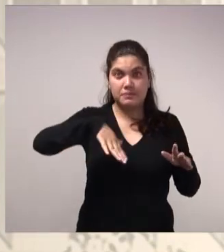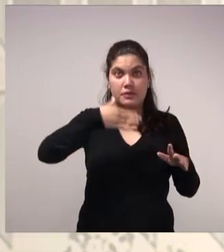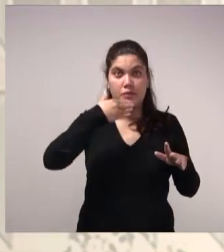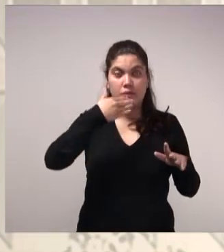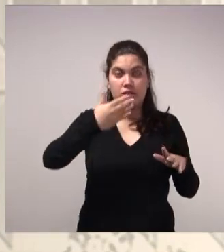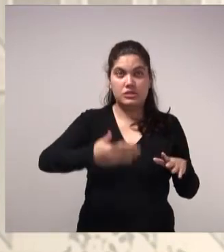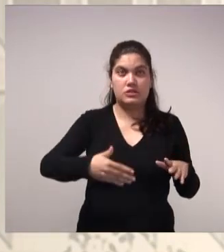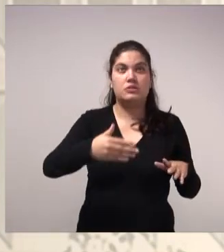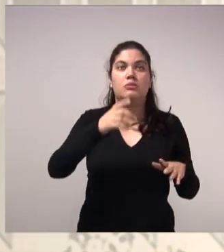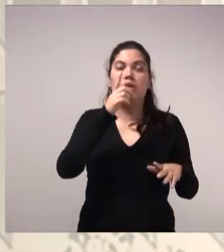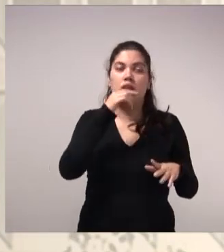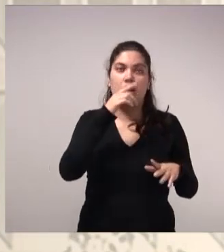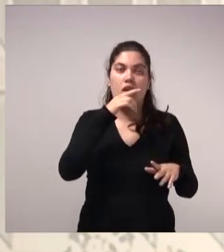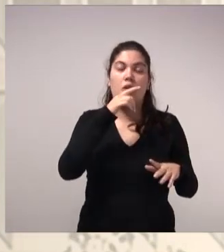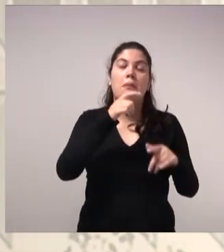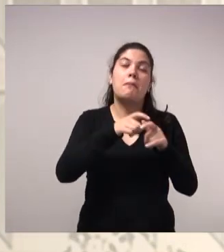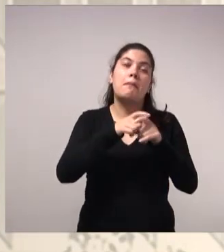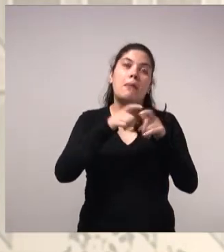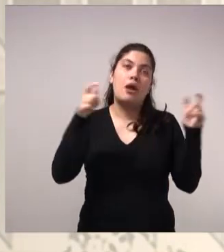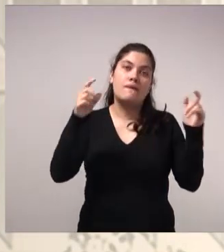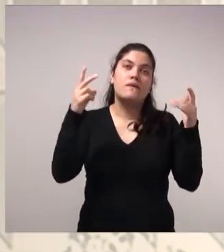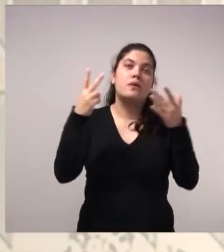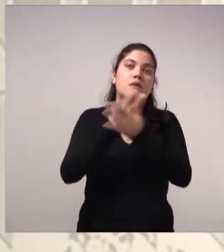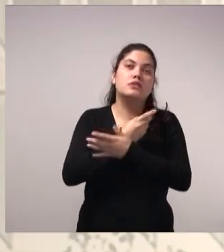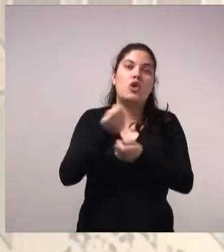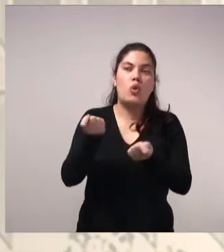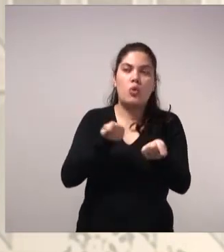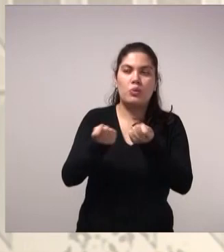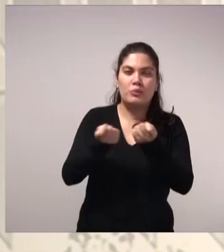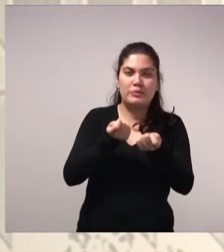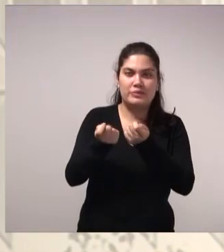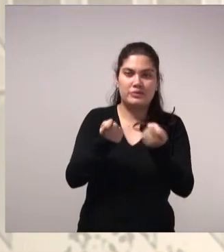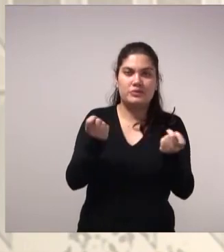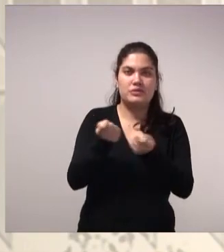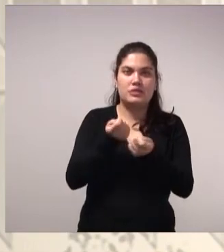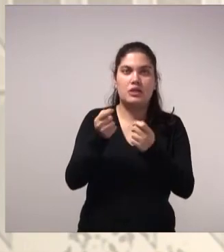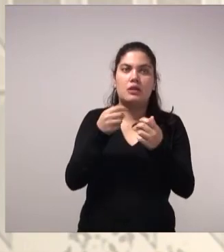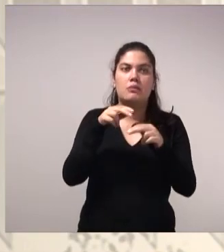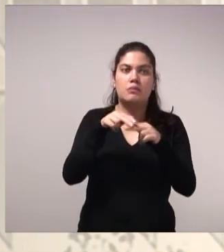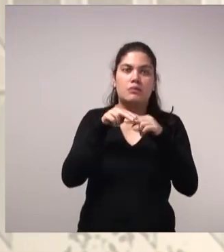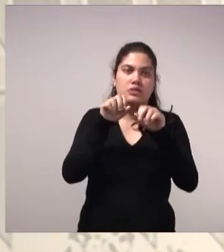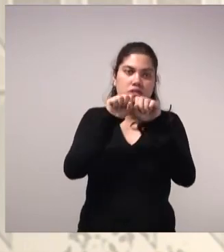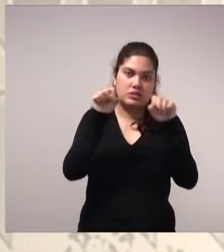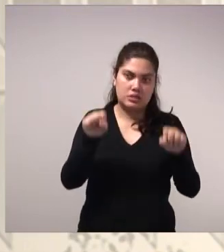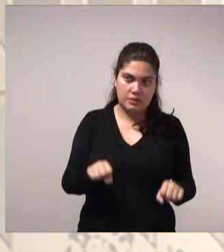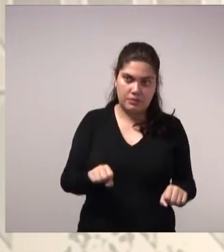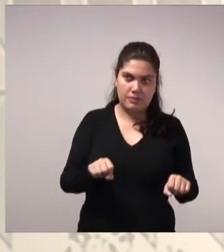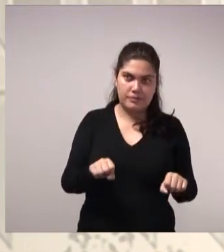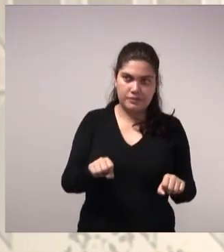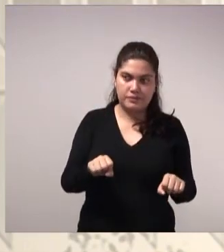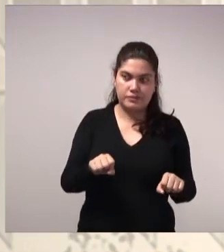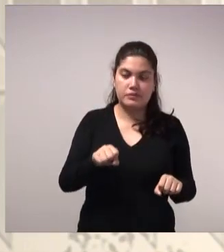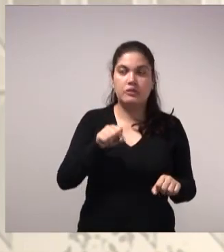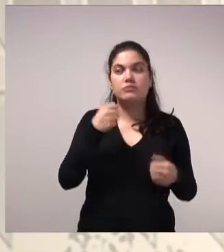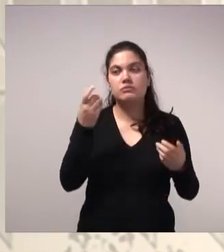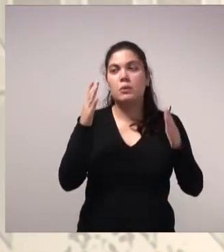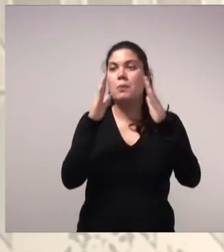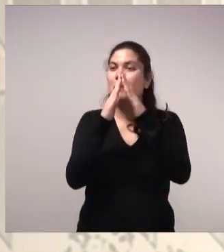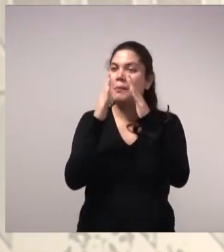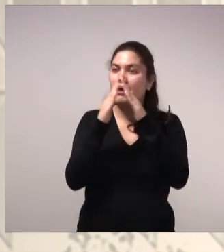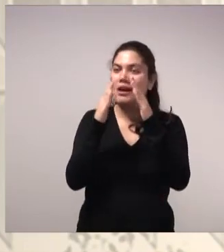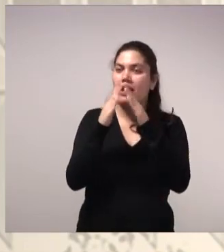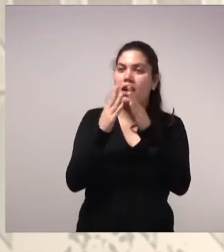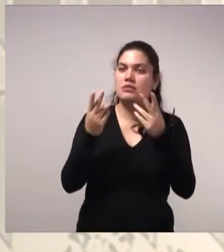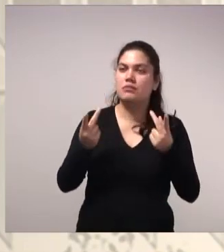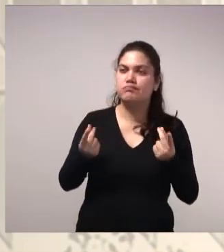por água, maior vai ser a economia gerada pelo sistema. Então, para uma casa de alta renda,